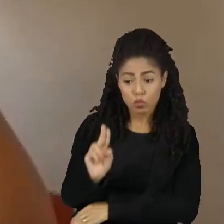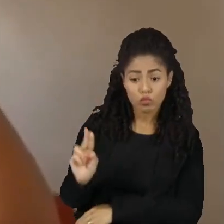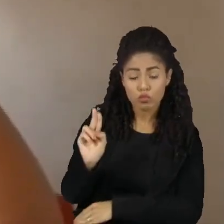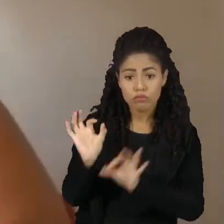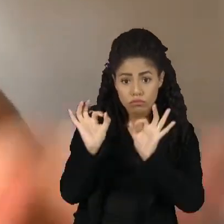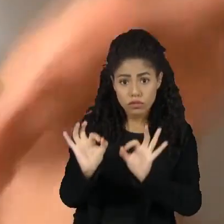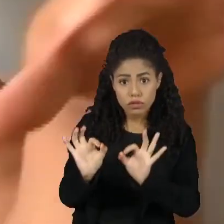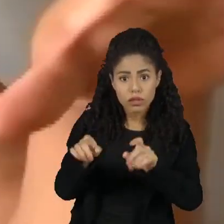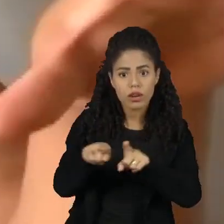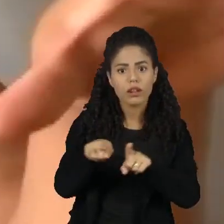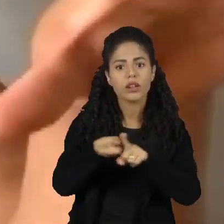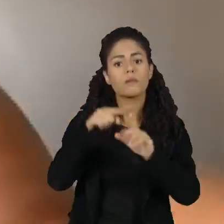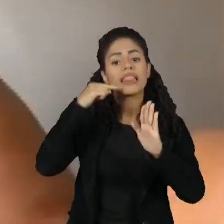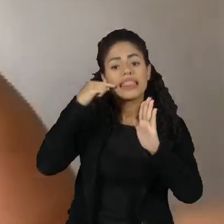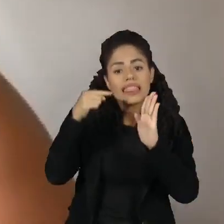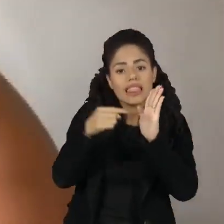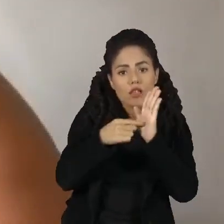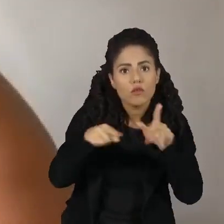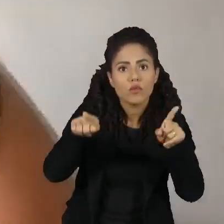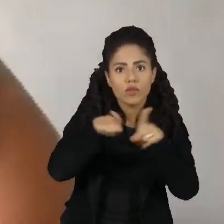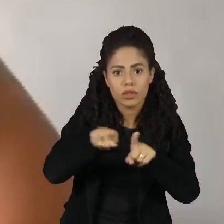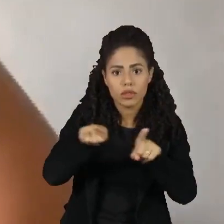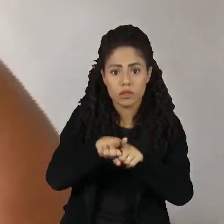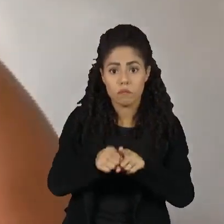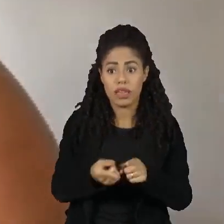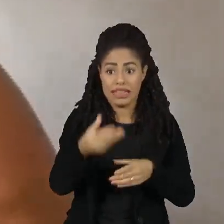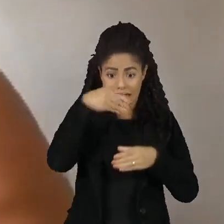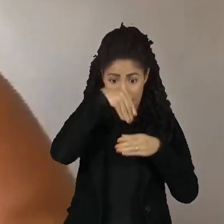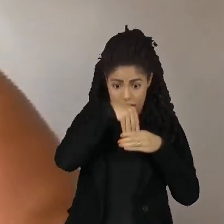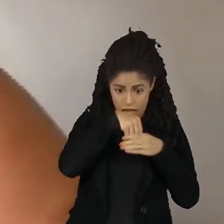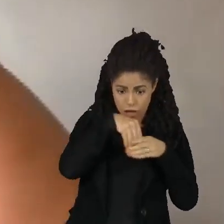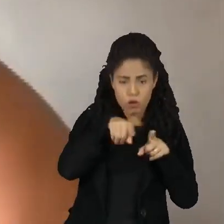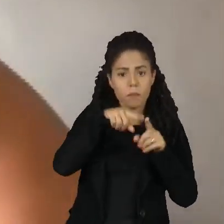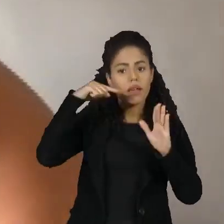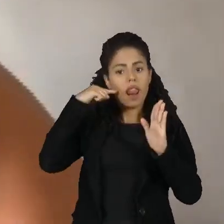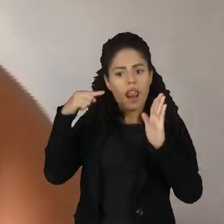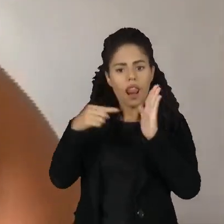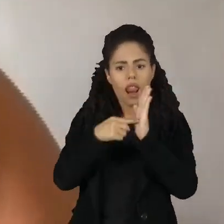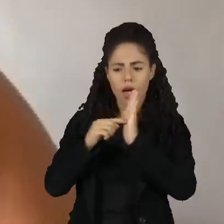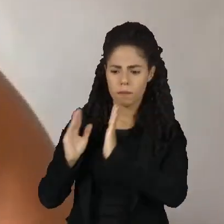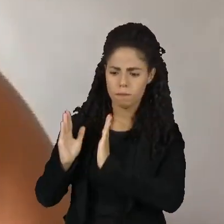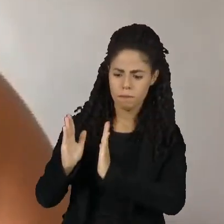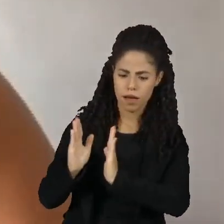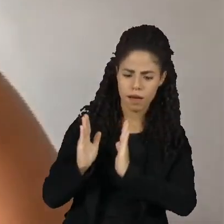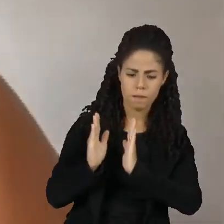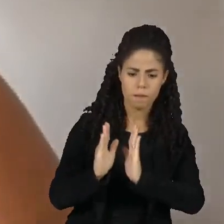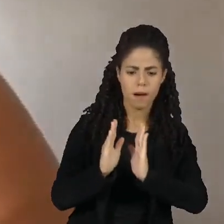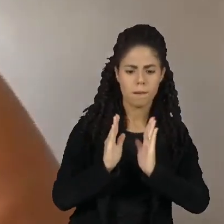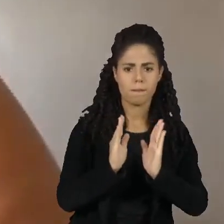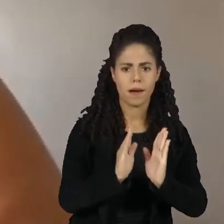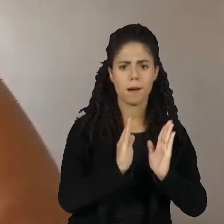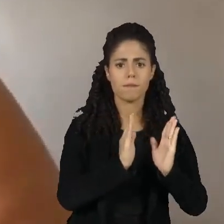denunciou tanto internamente quanto fez todos os procedimentos